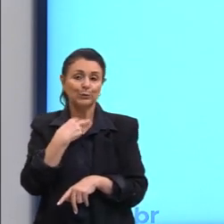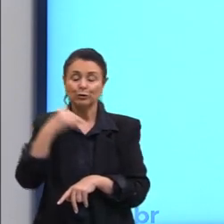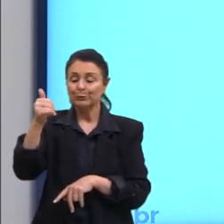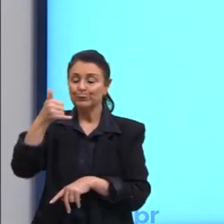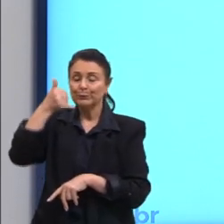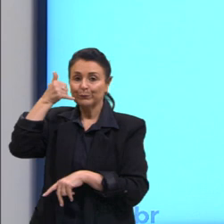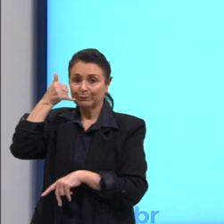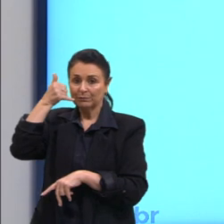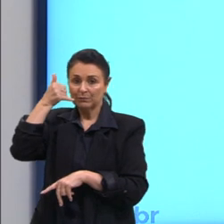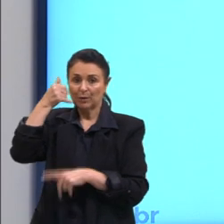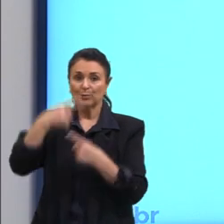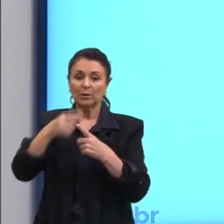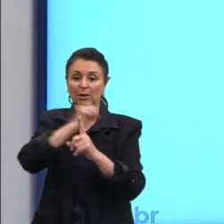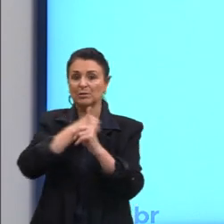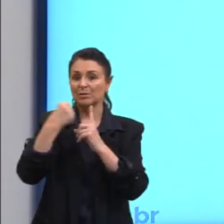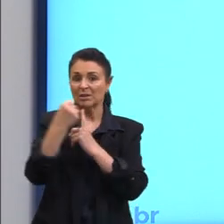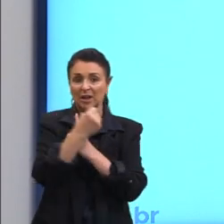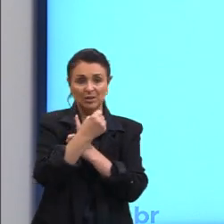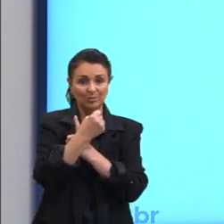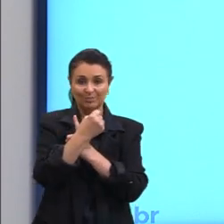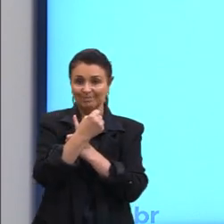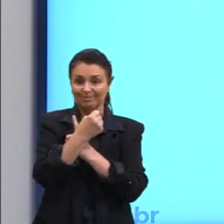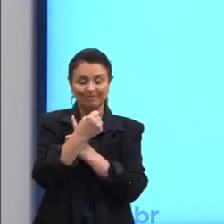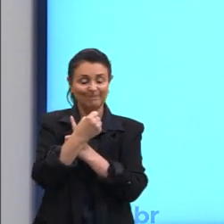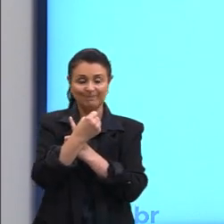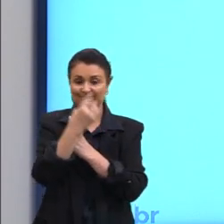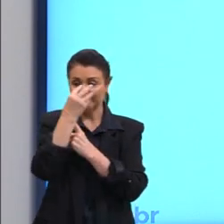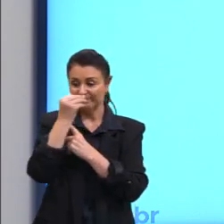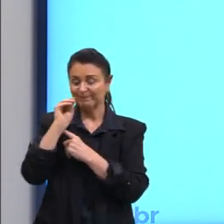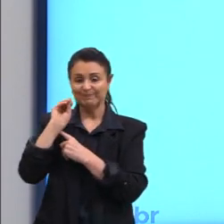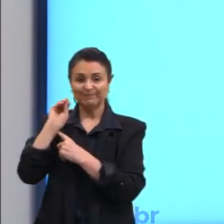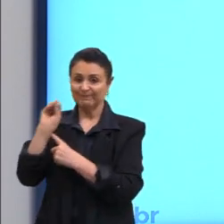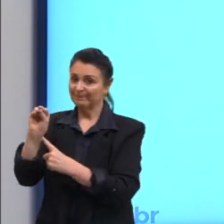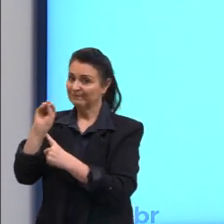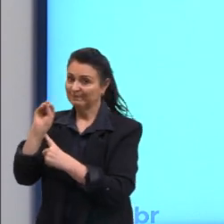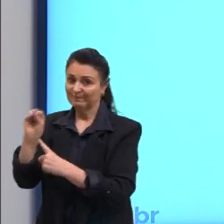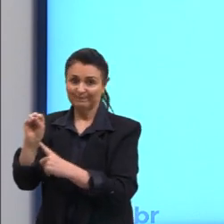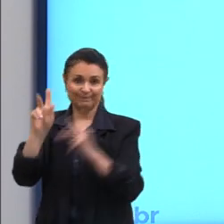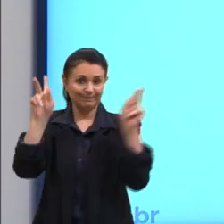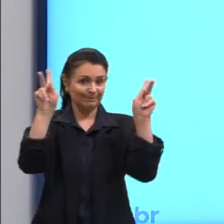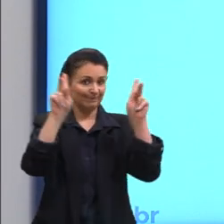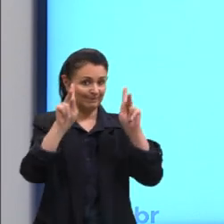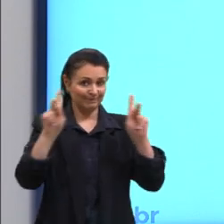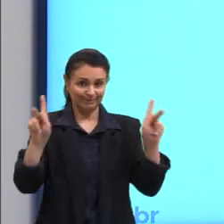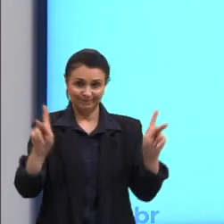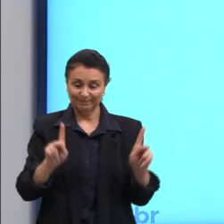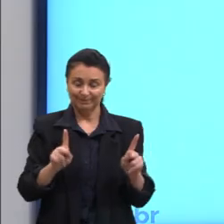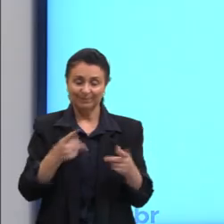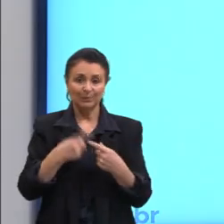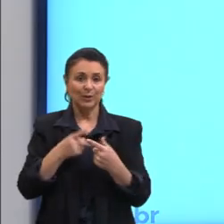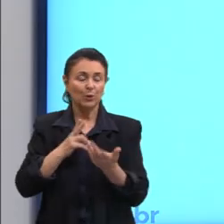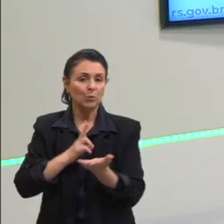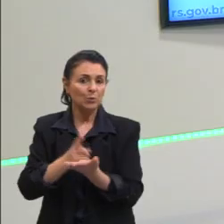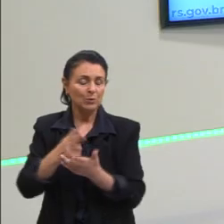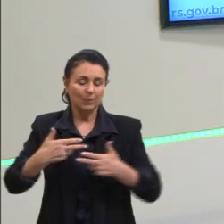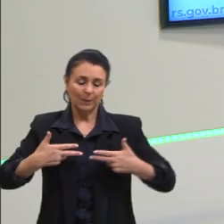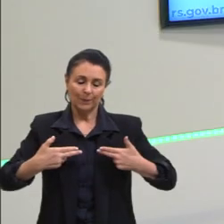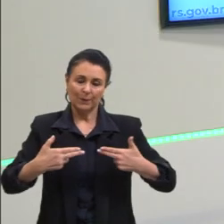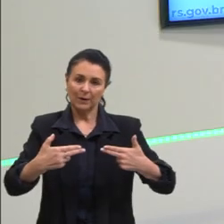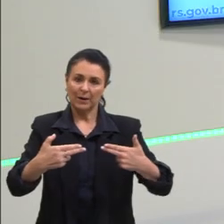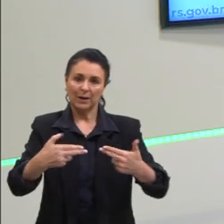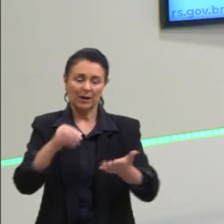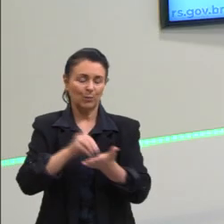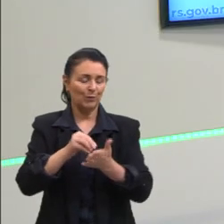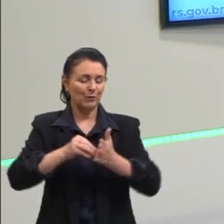está atendendo a esse chamado, a sociedade segue aí com as guerras, com as injustiças, a